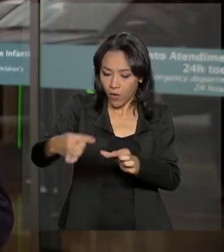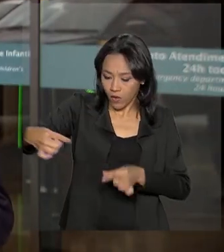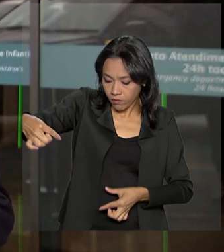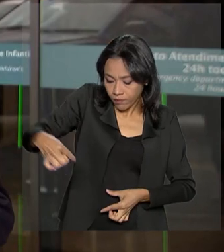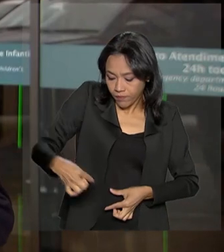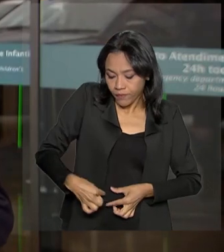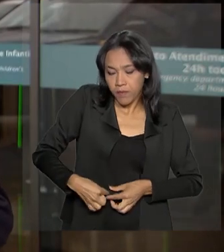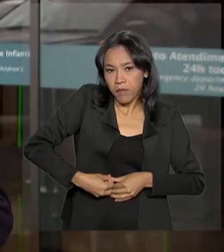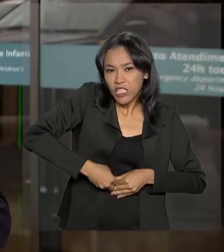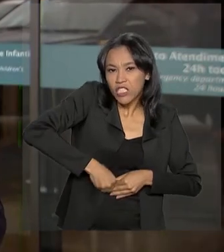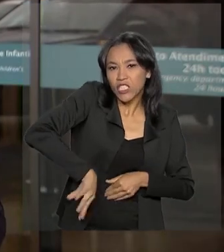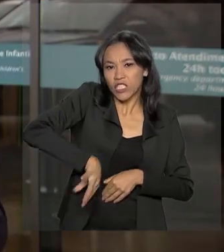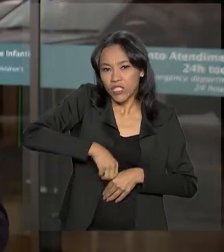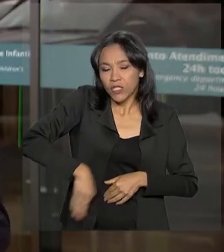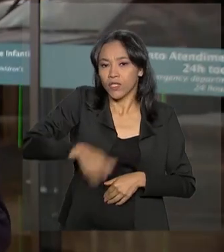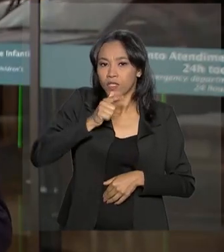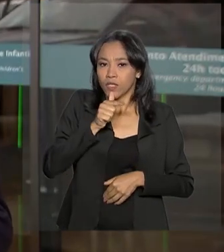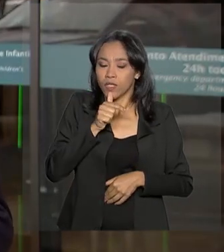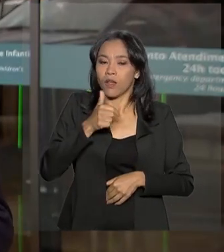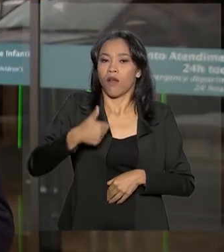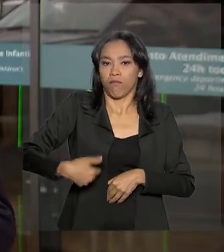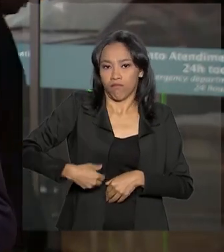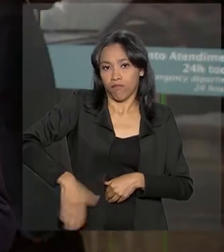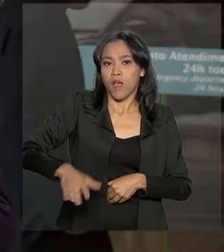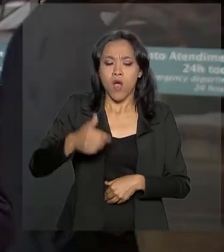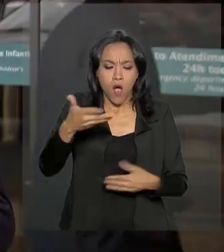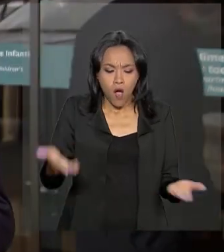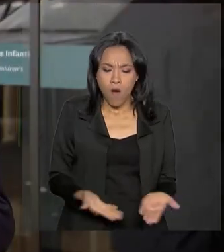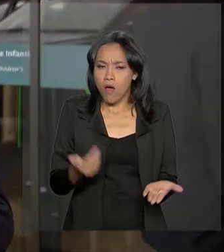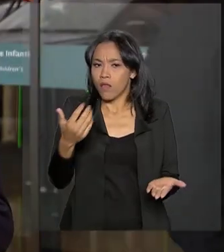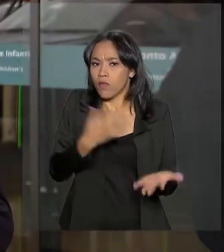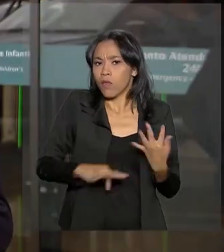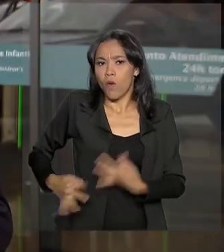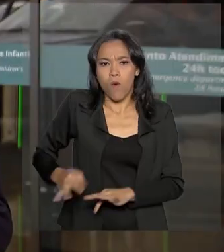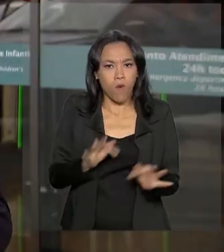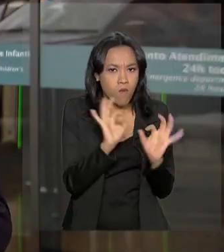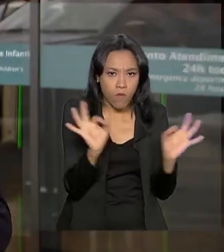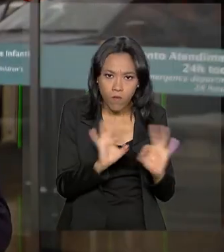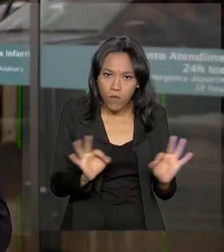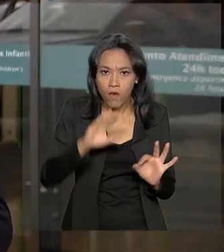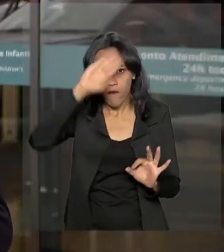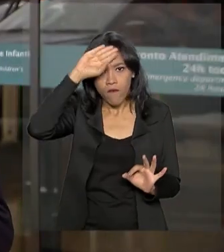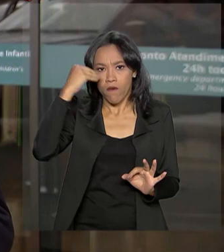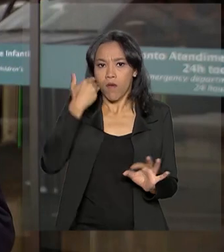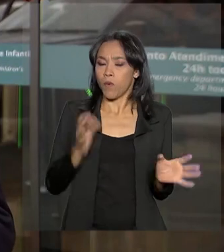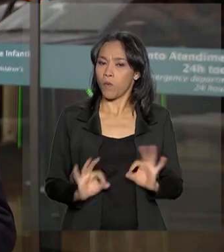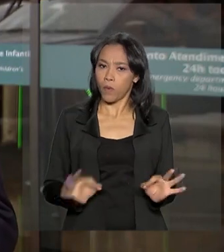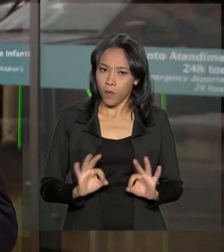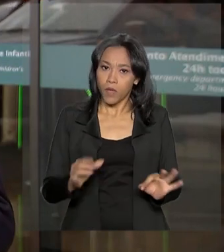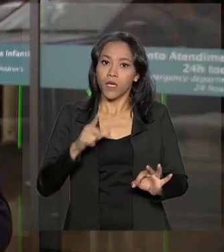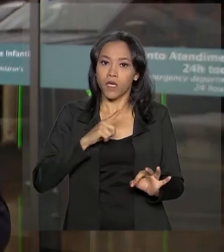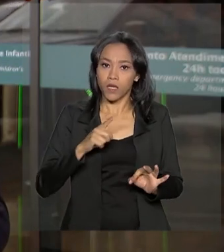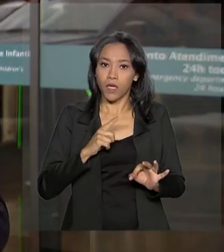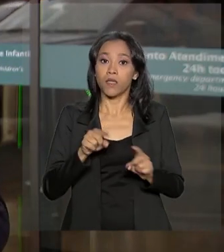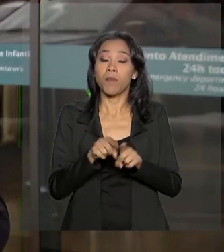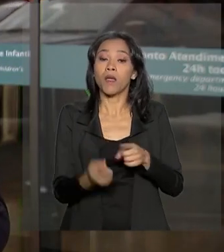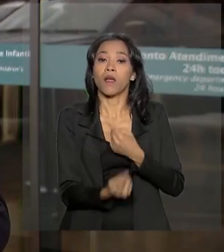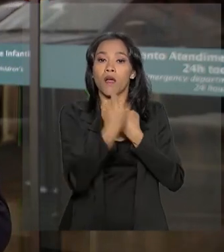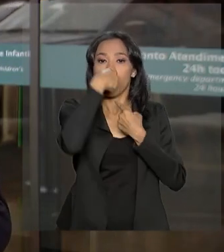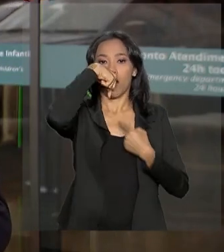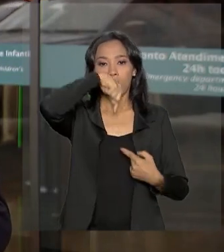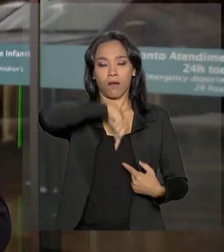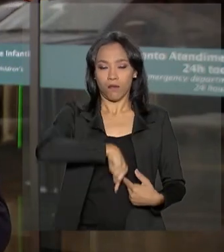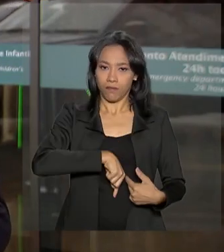momento, o presidente se encontra sem febre, sem dor, com um uso de uma sonda nasogástrica que acessa o